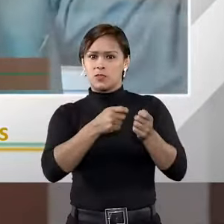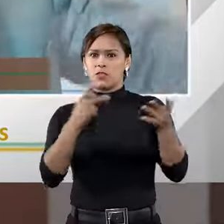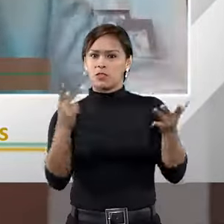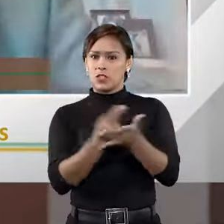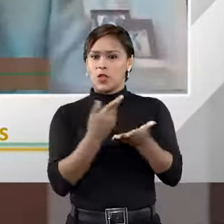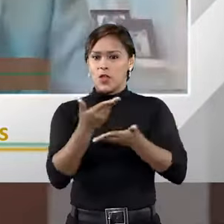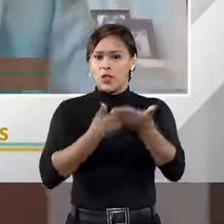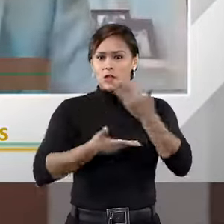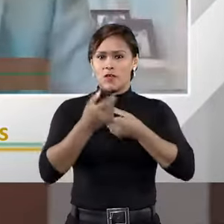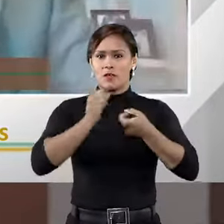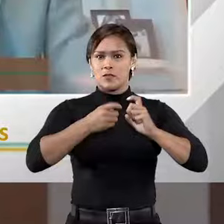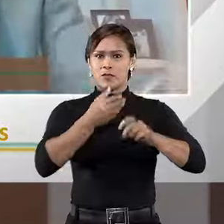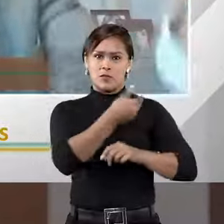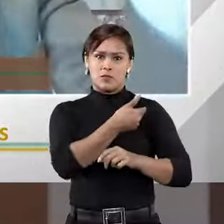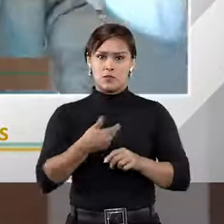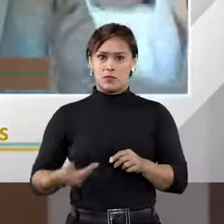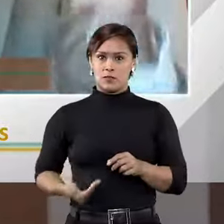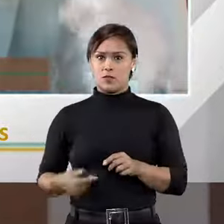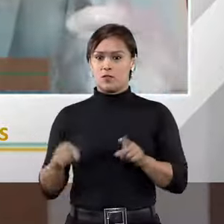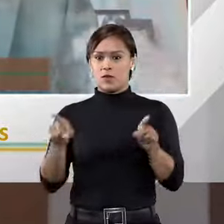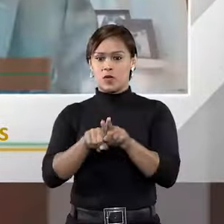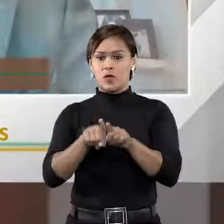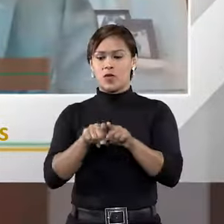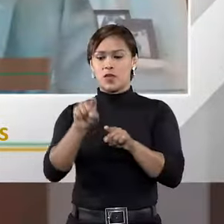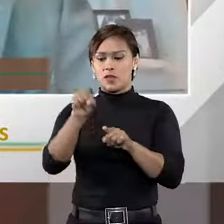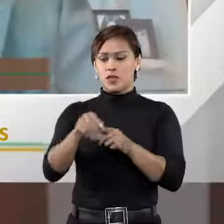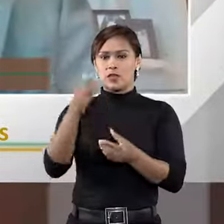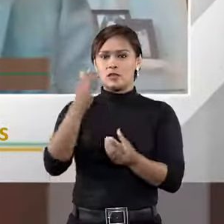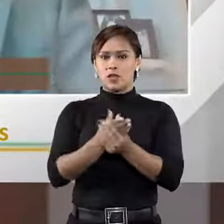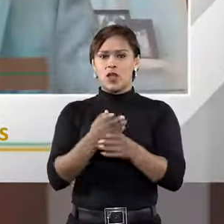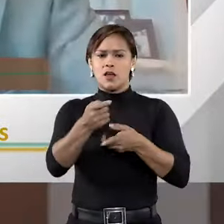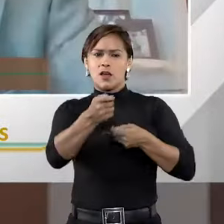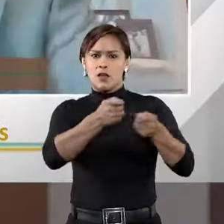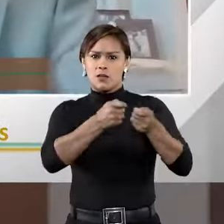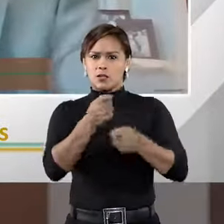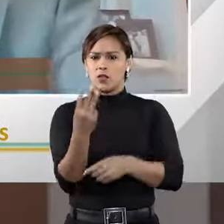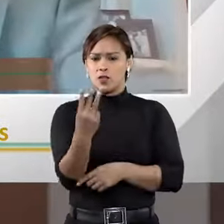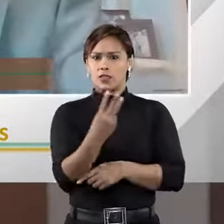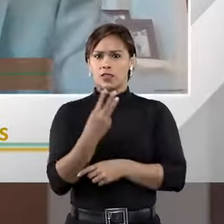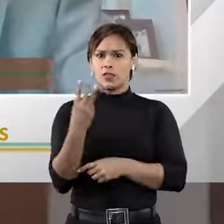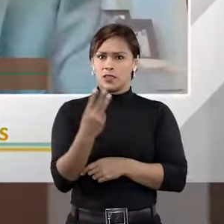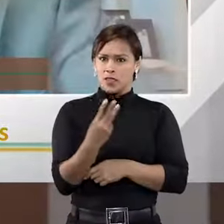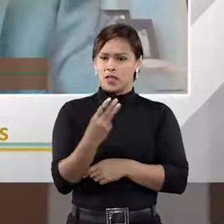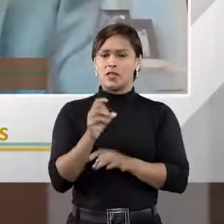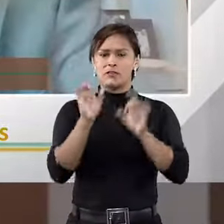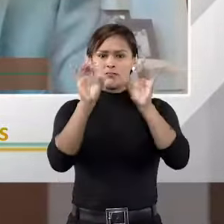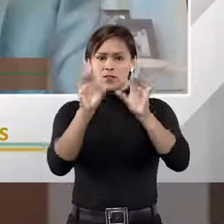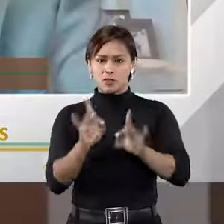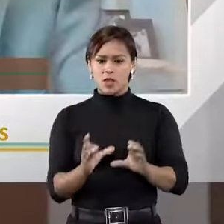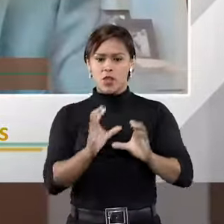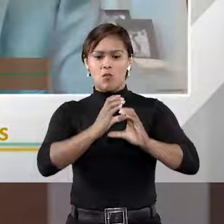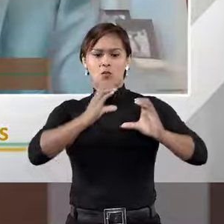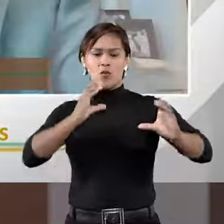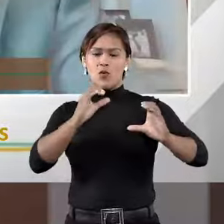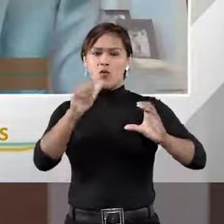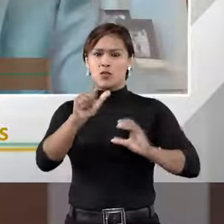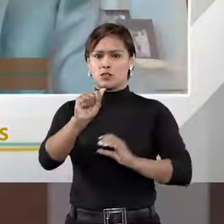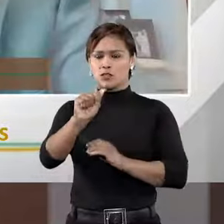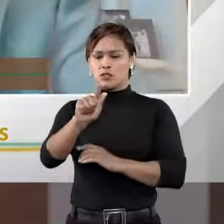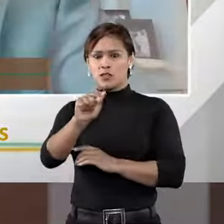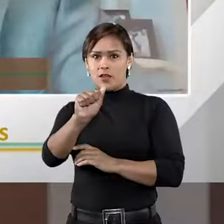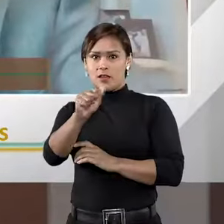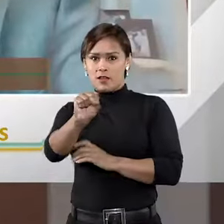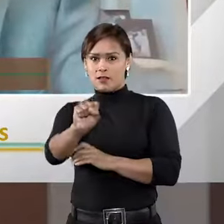envolvendo a administração pública, o caso Compagás tinha por árbitros três grandes especialistas em dutos de